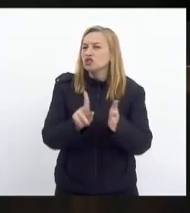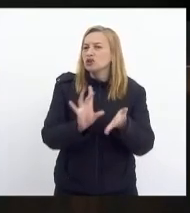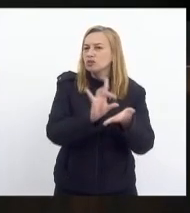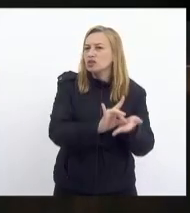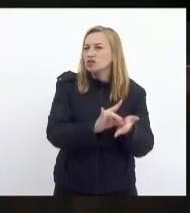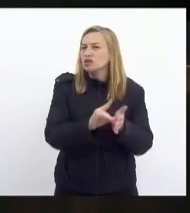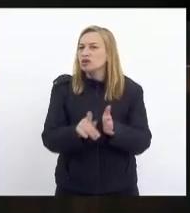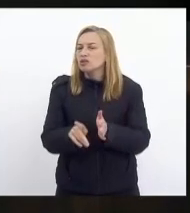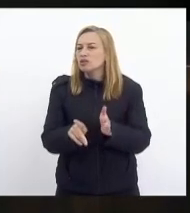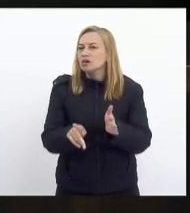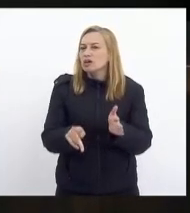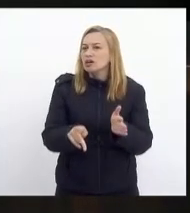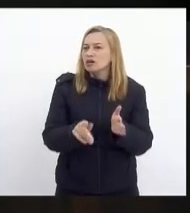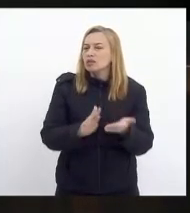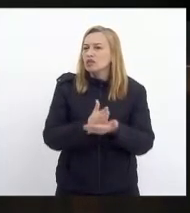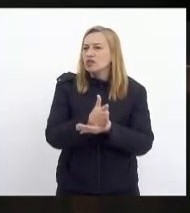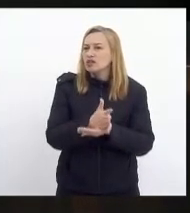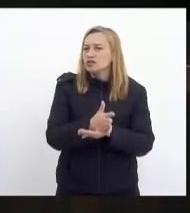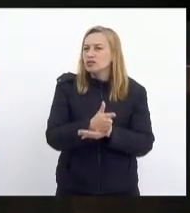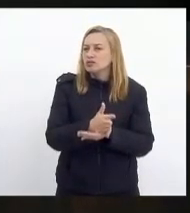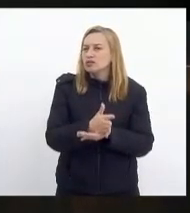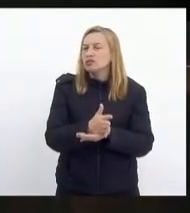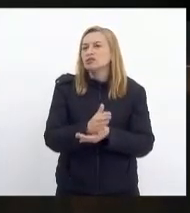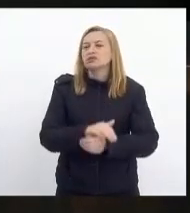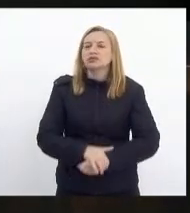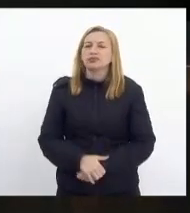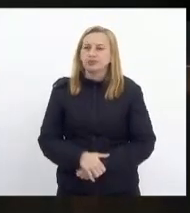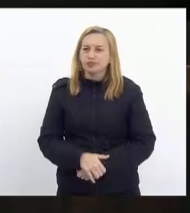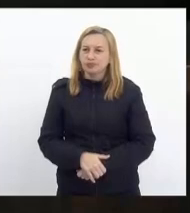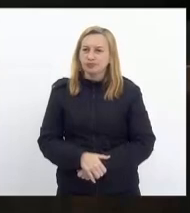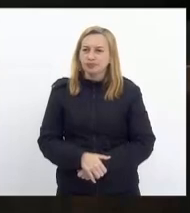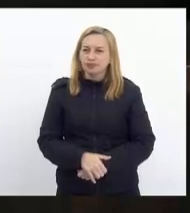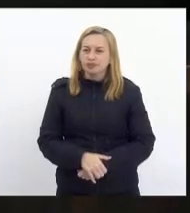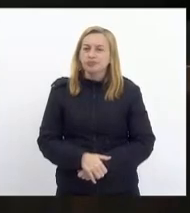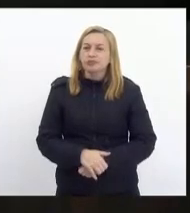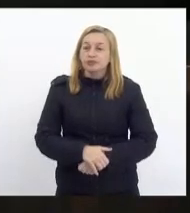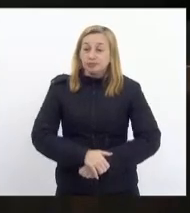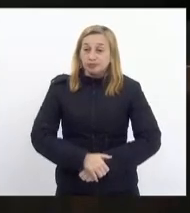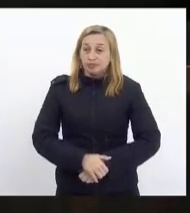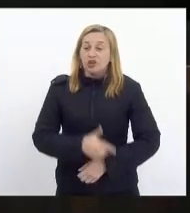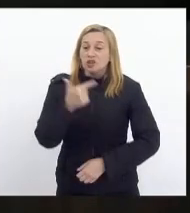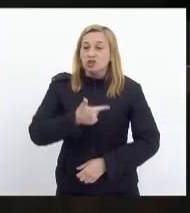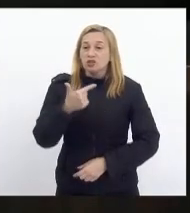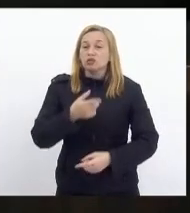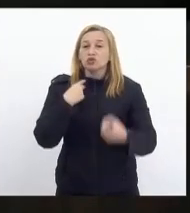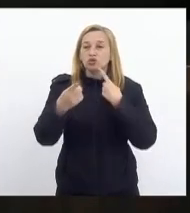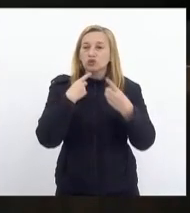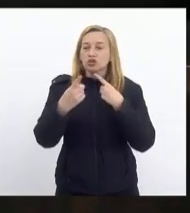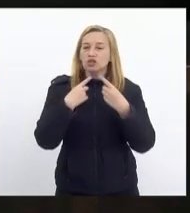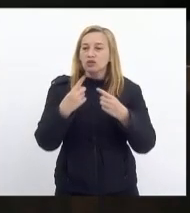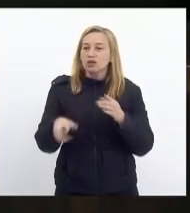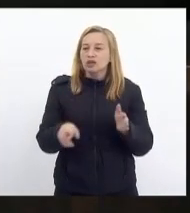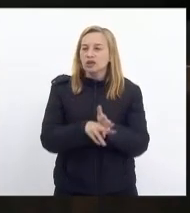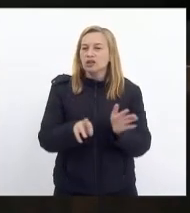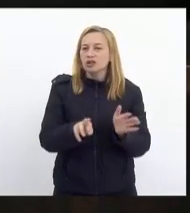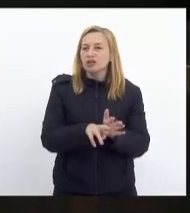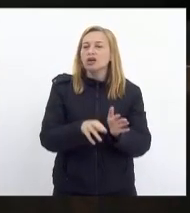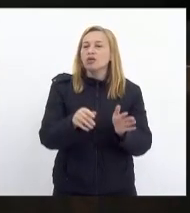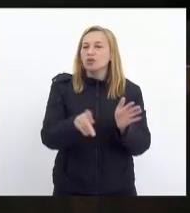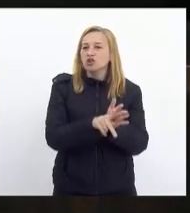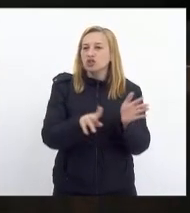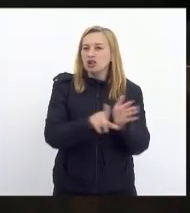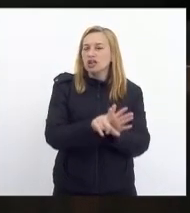que aprovam, permaneçam como estão. Aprovado. autógrafo. Anuncio, em segunda discussão, a redação do vencido. Projeto de Lei nº